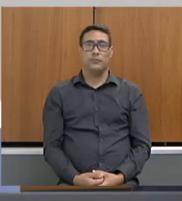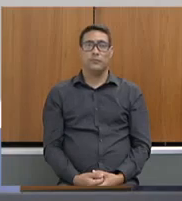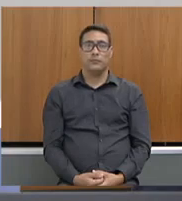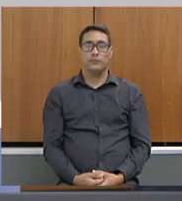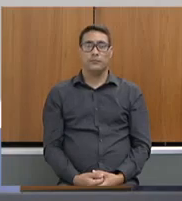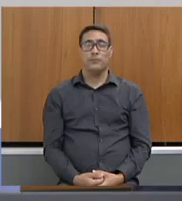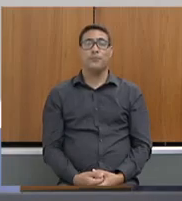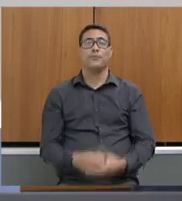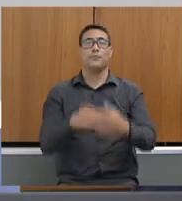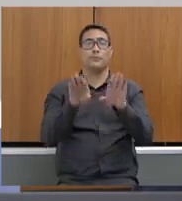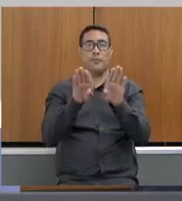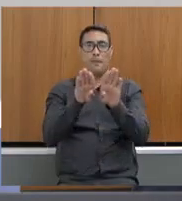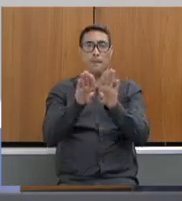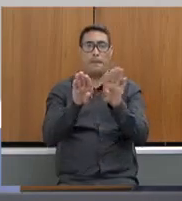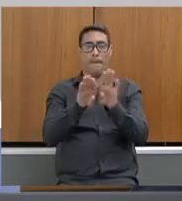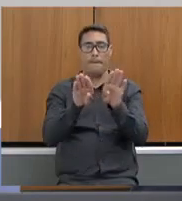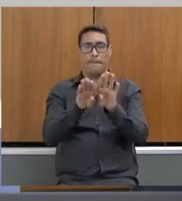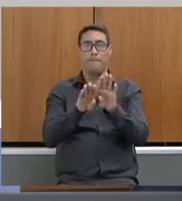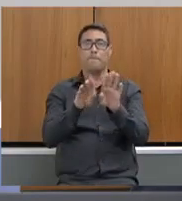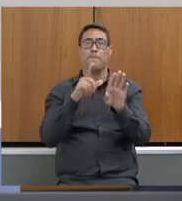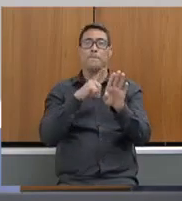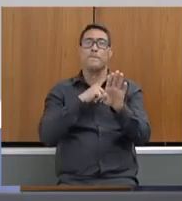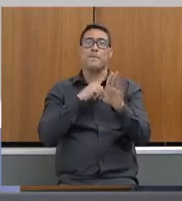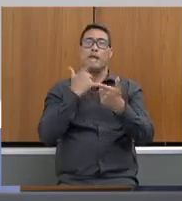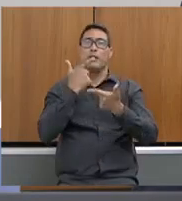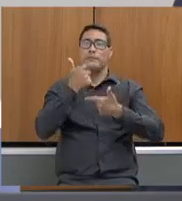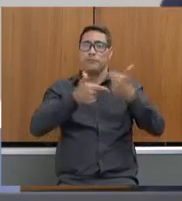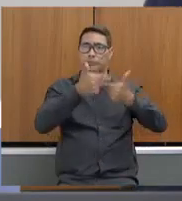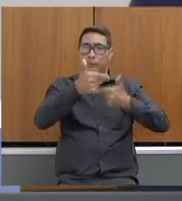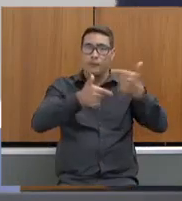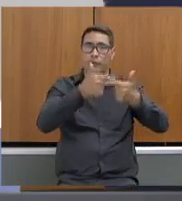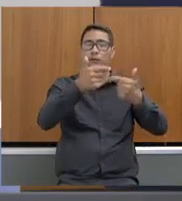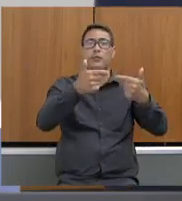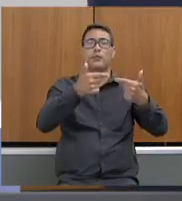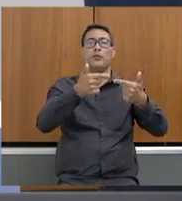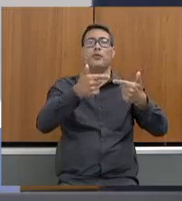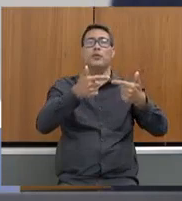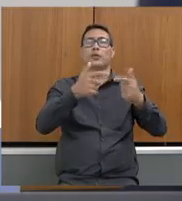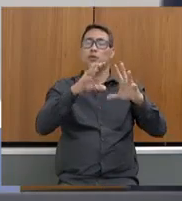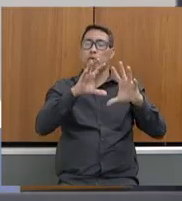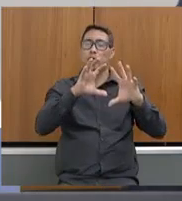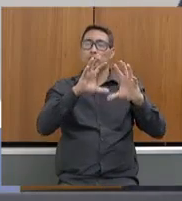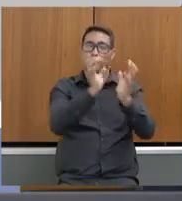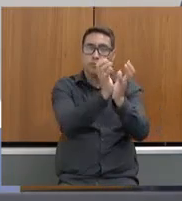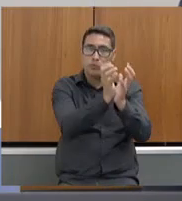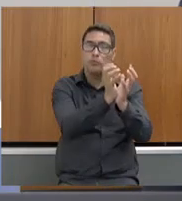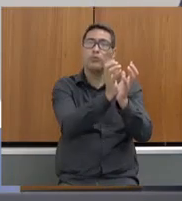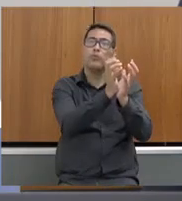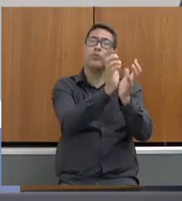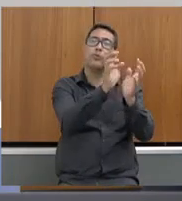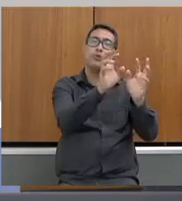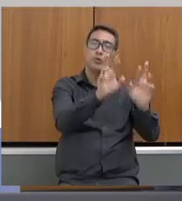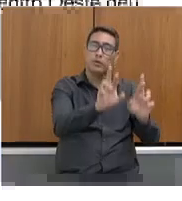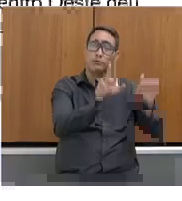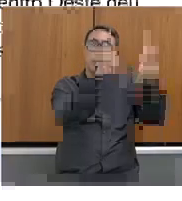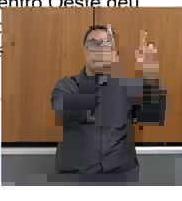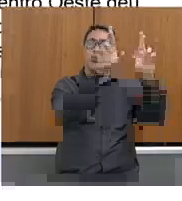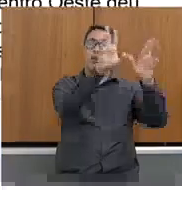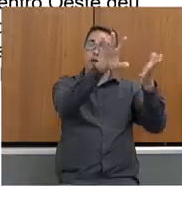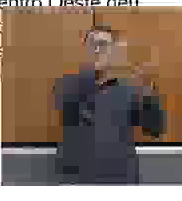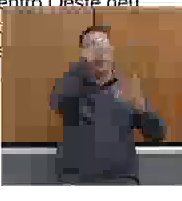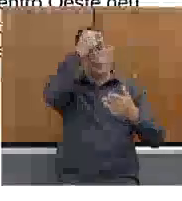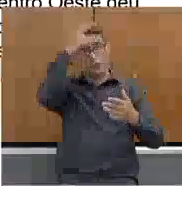Estamos também trabalhando na concessão, junto com os consórcios intermunicipais, da